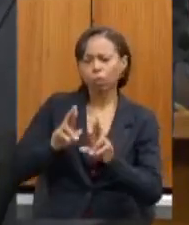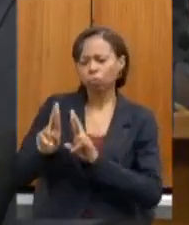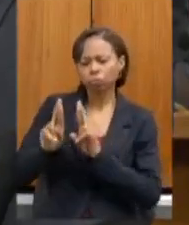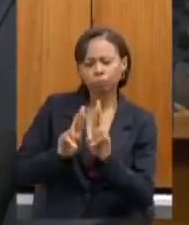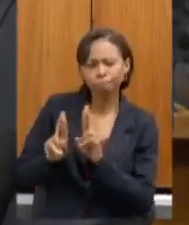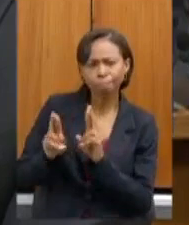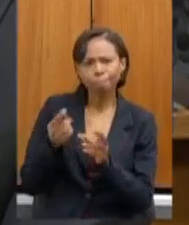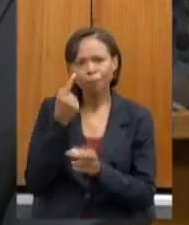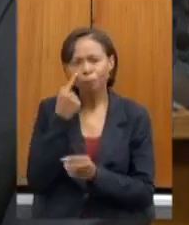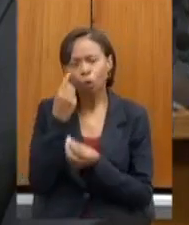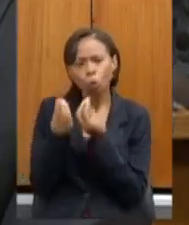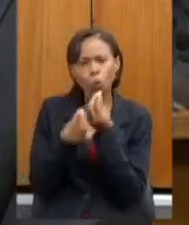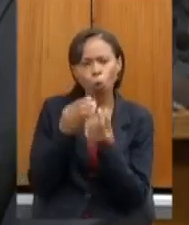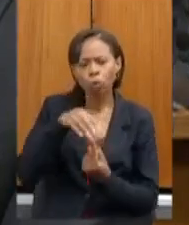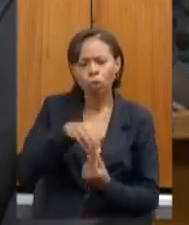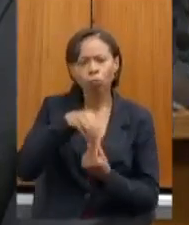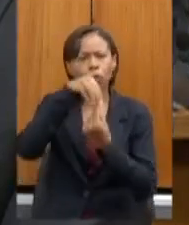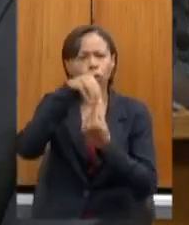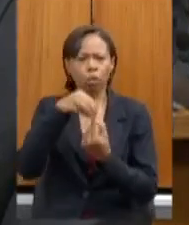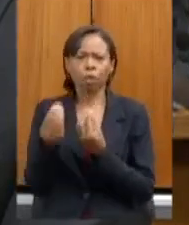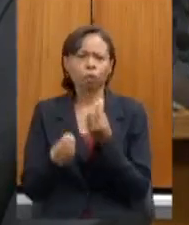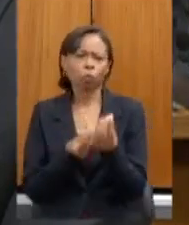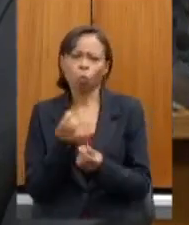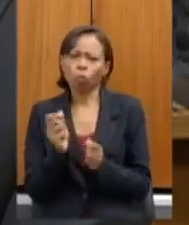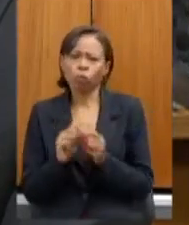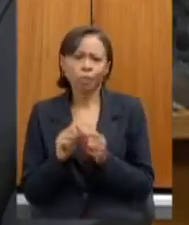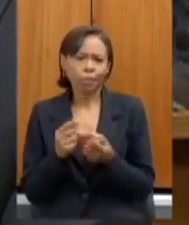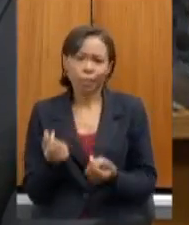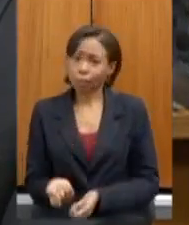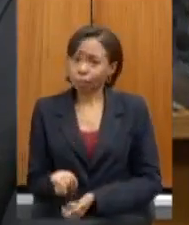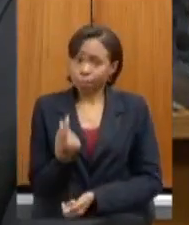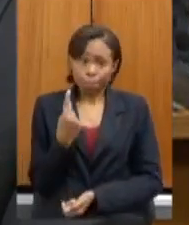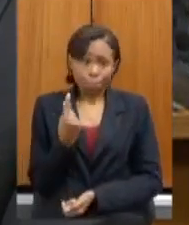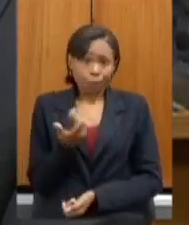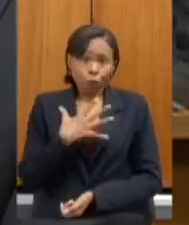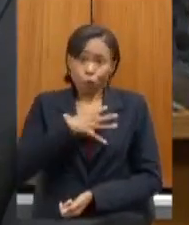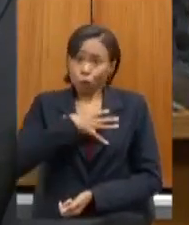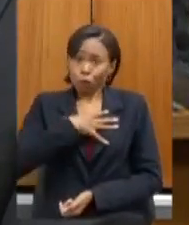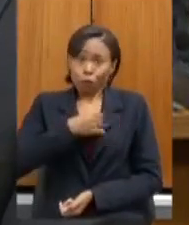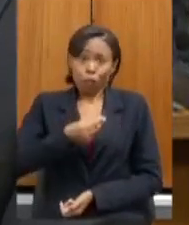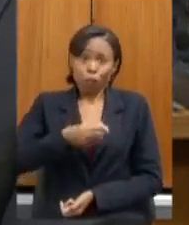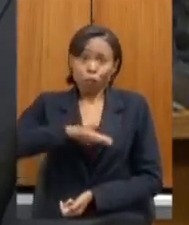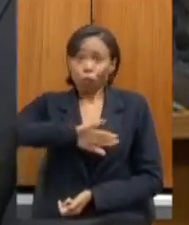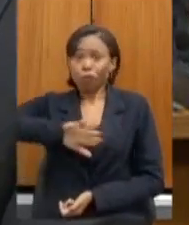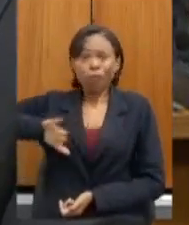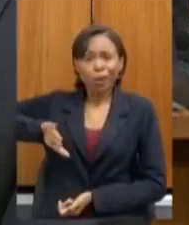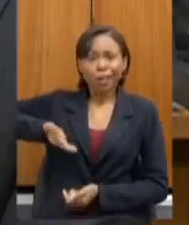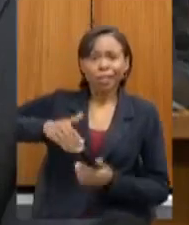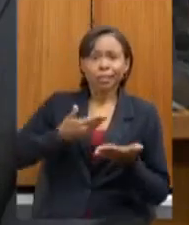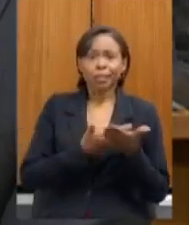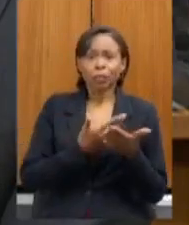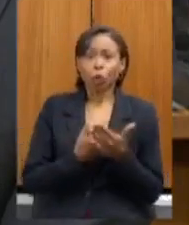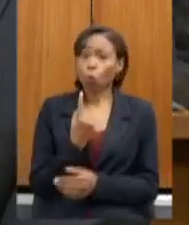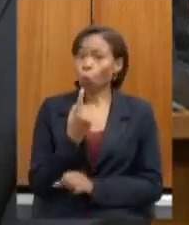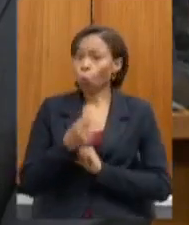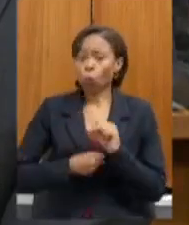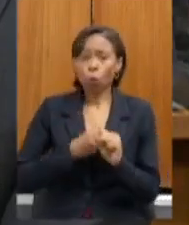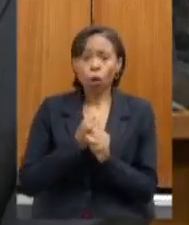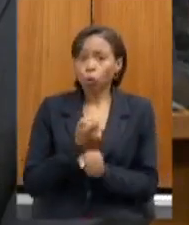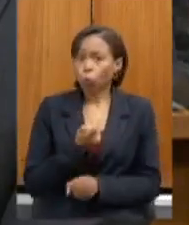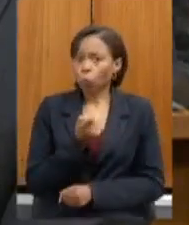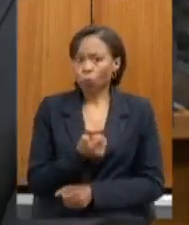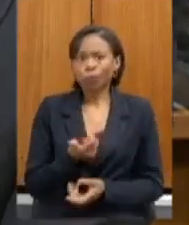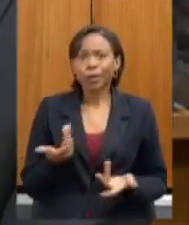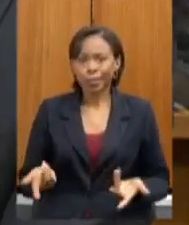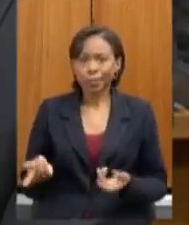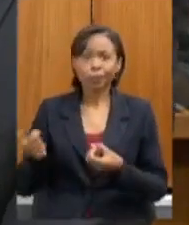prioridade pois é um absurdo a gente ver nossos filhos fora da escola durante um ano praticamente e sem perspectiva de volta